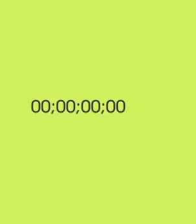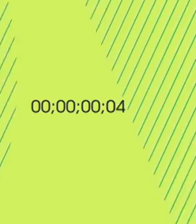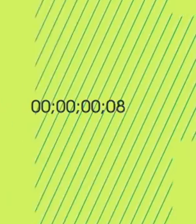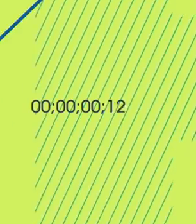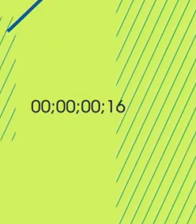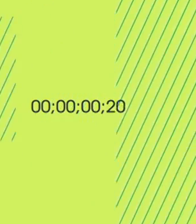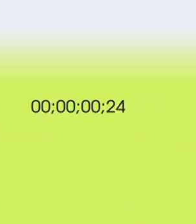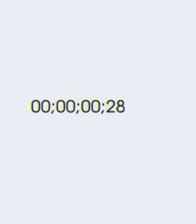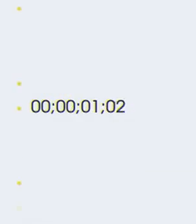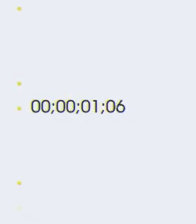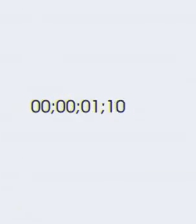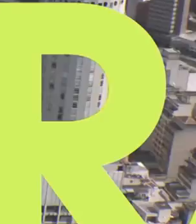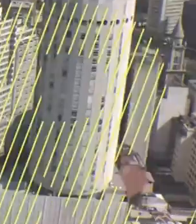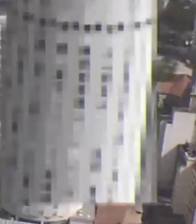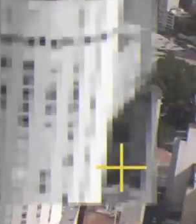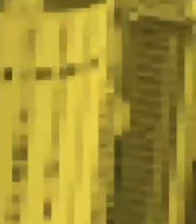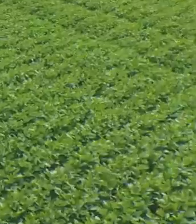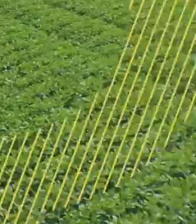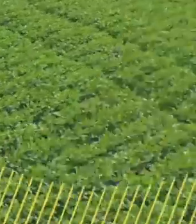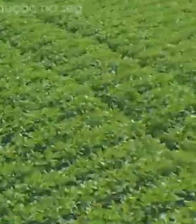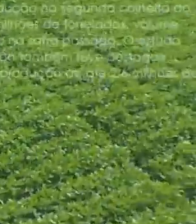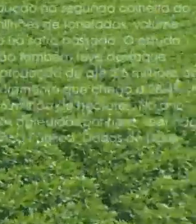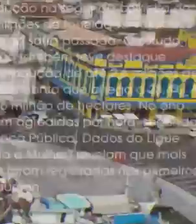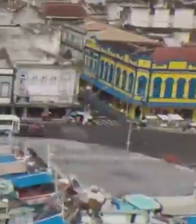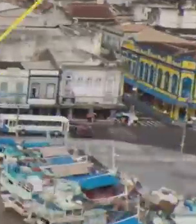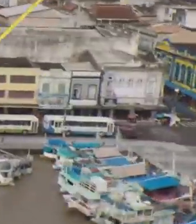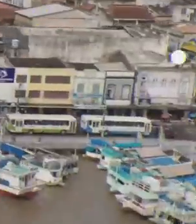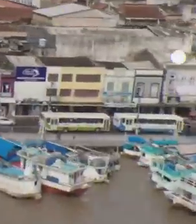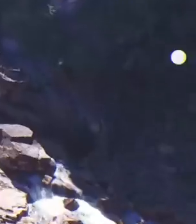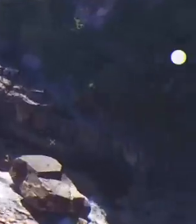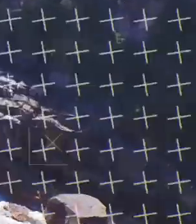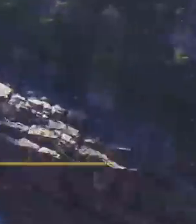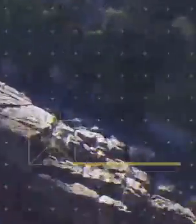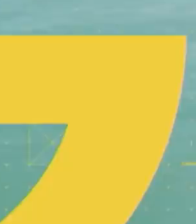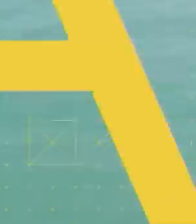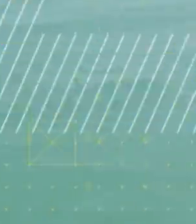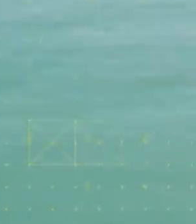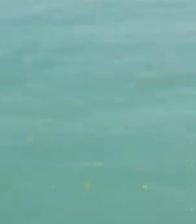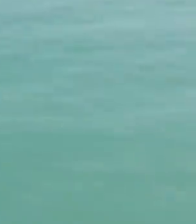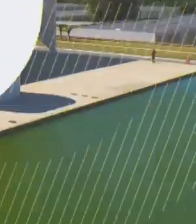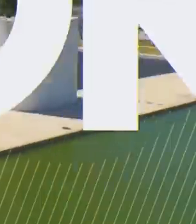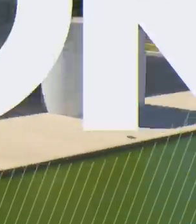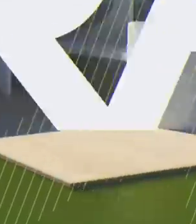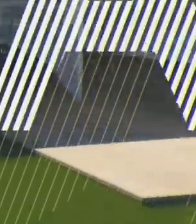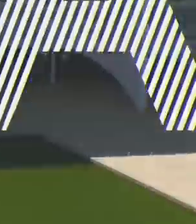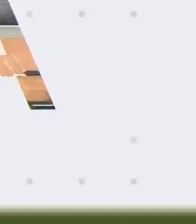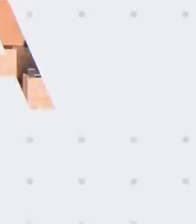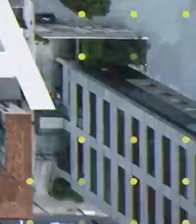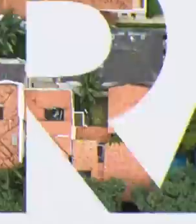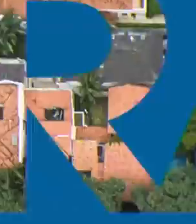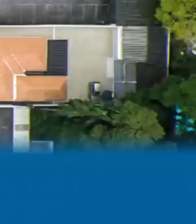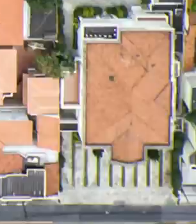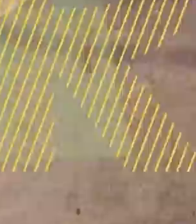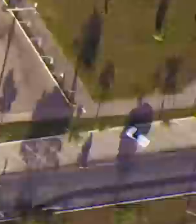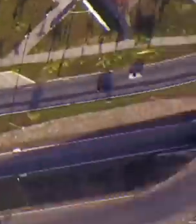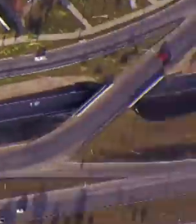Transcrição e Legendas por